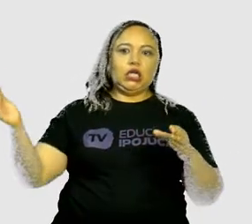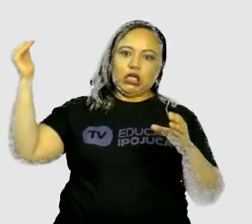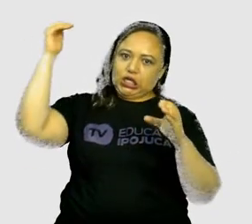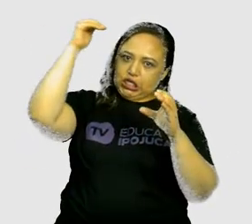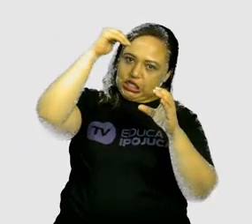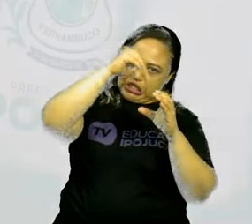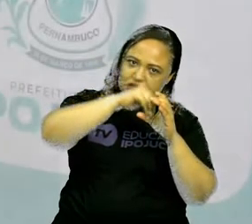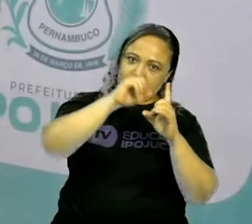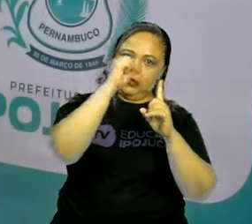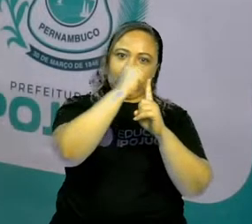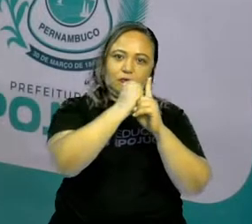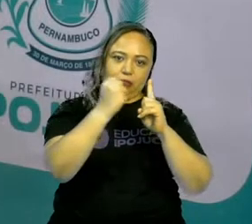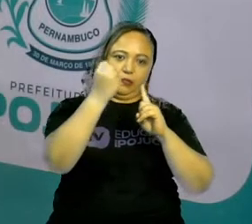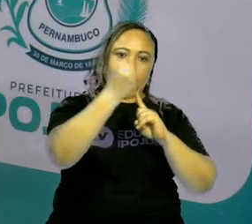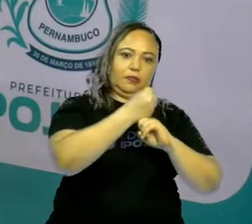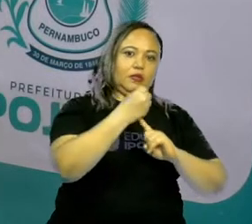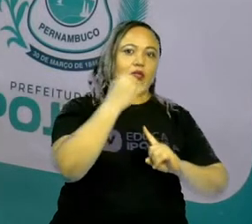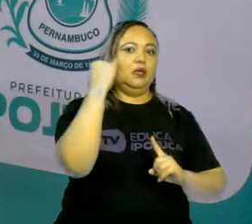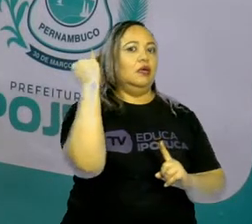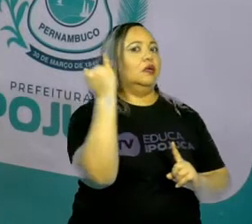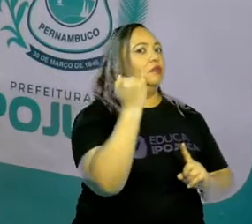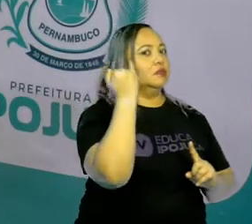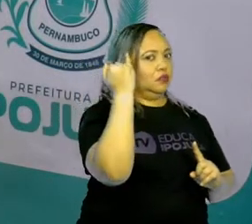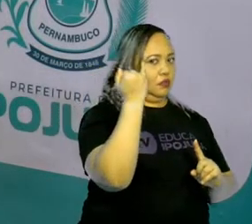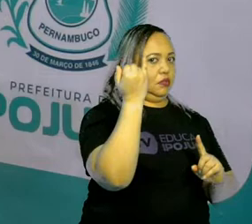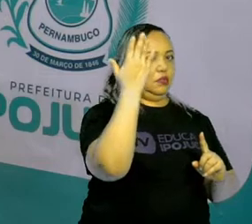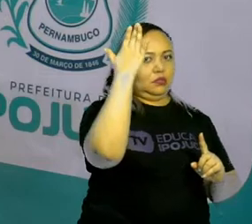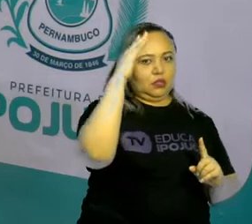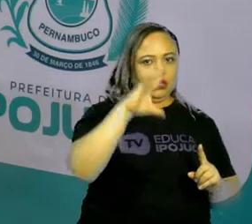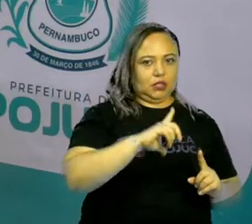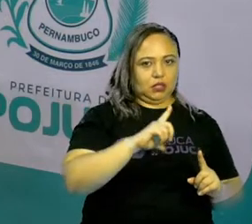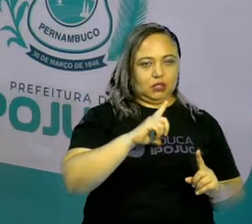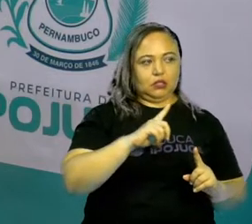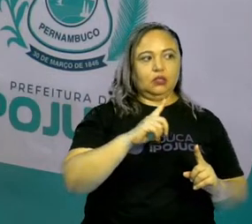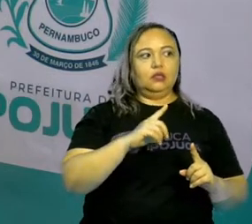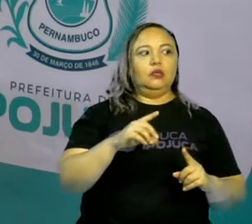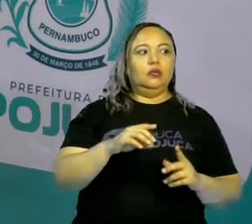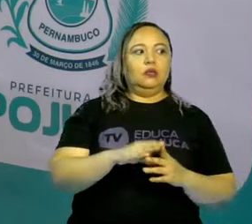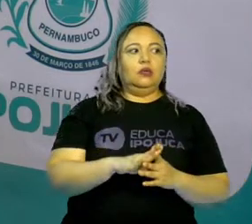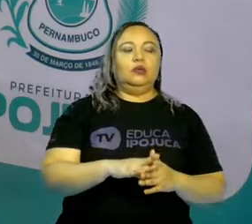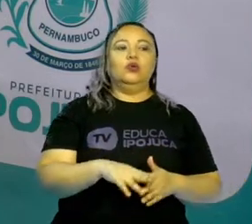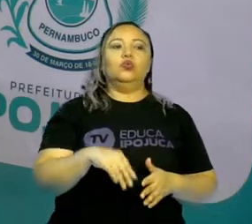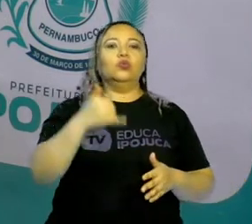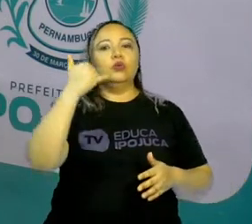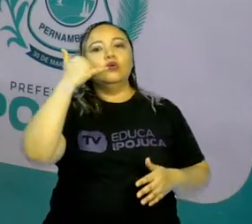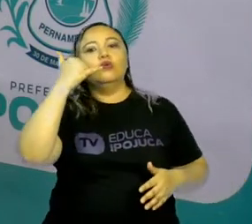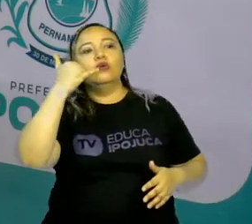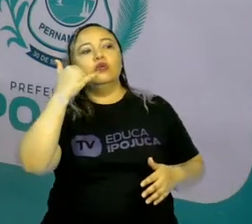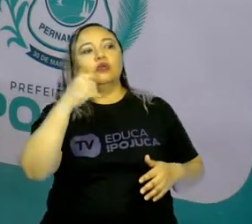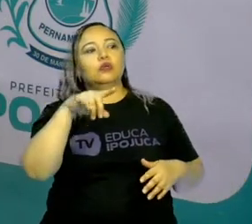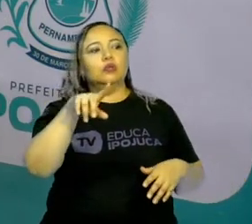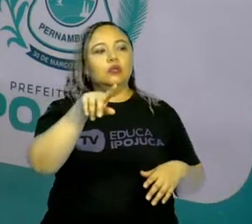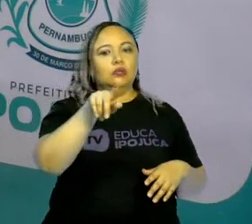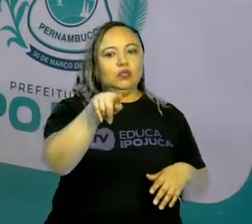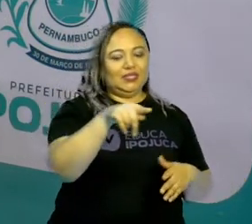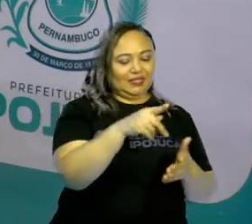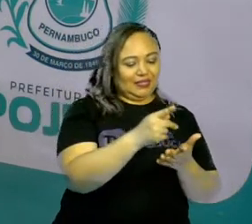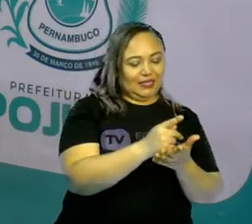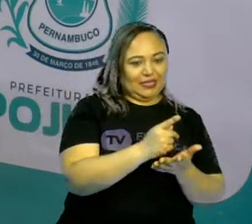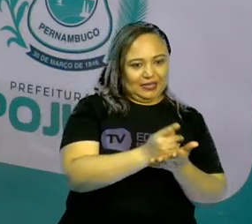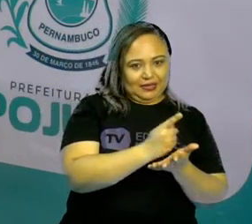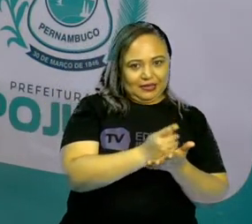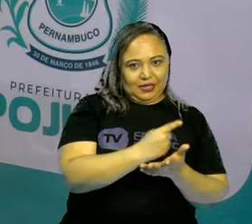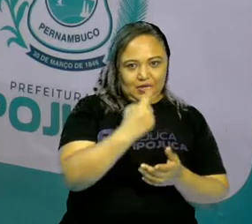meio social. Mesmo que você saiba do seu número do telefone, mas se você errar um